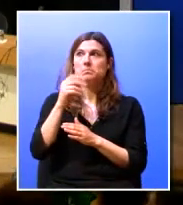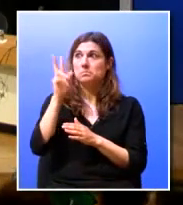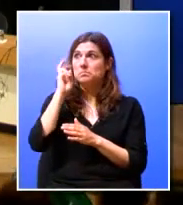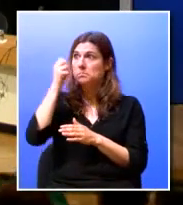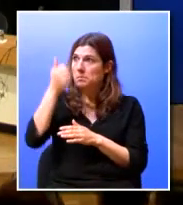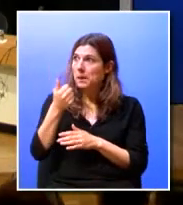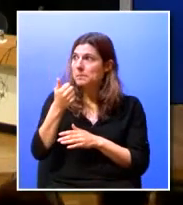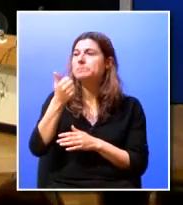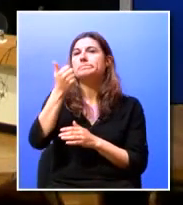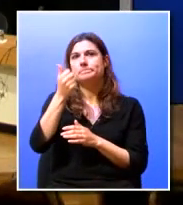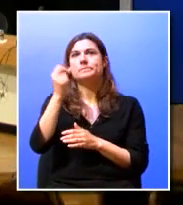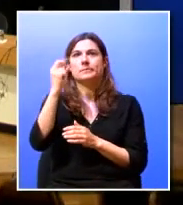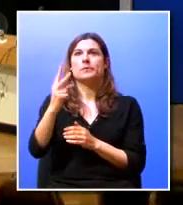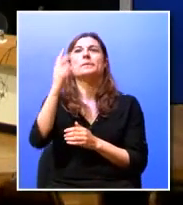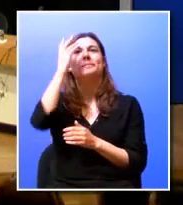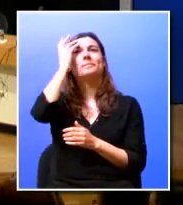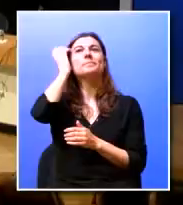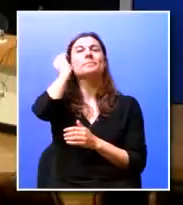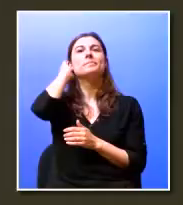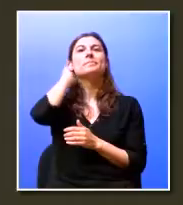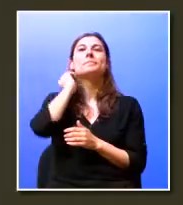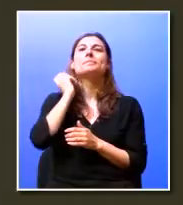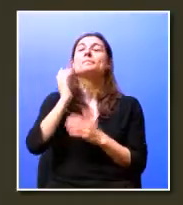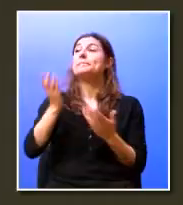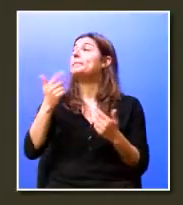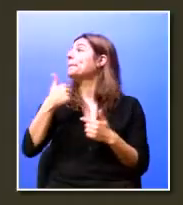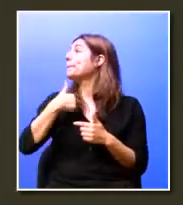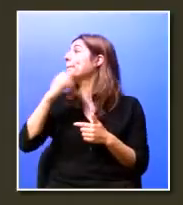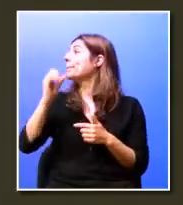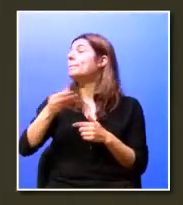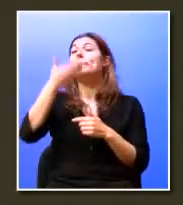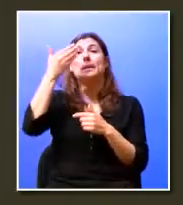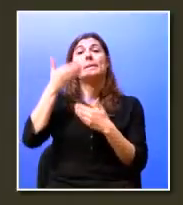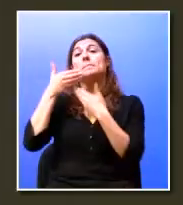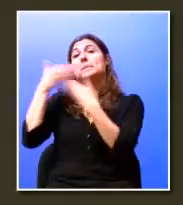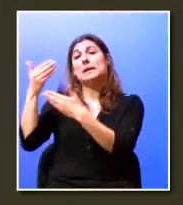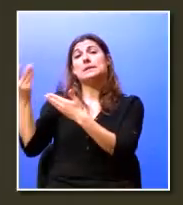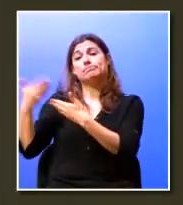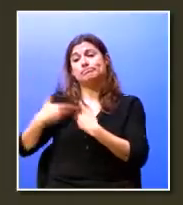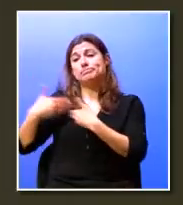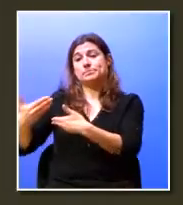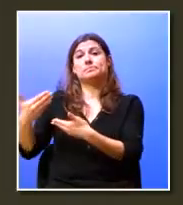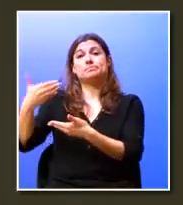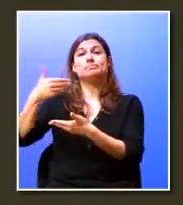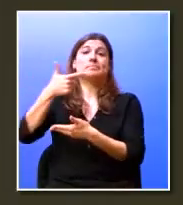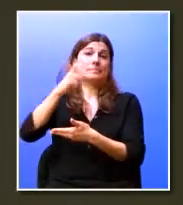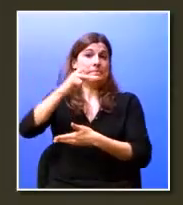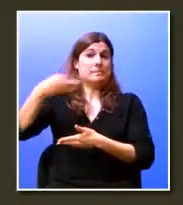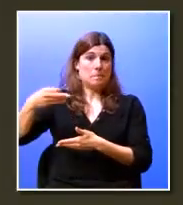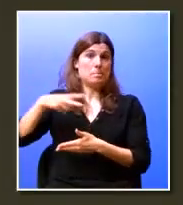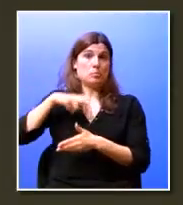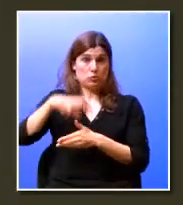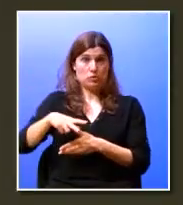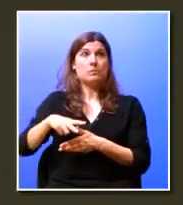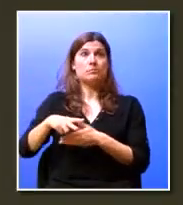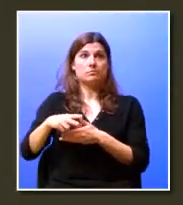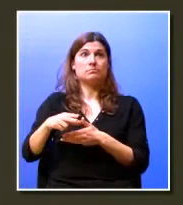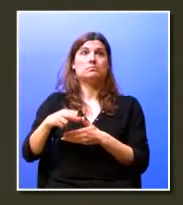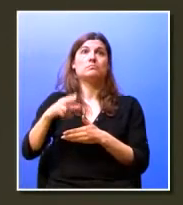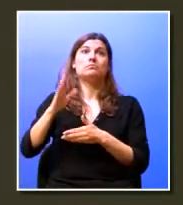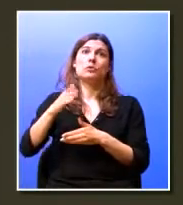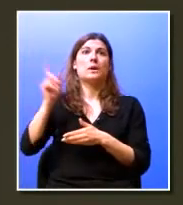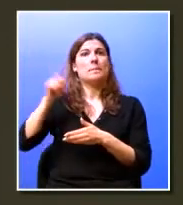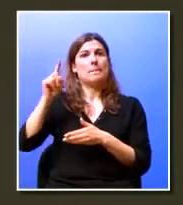Bem? Ok. Começo por agradecer o convite que foi endereçado à TAP Portugal pelo